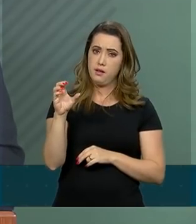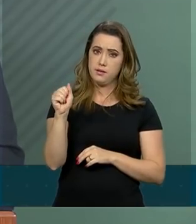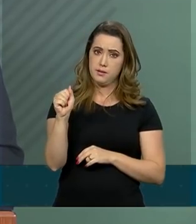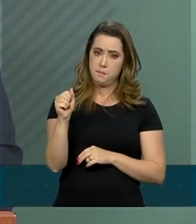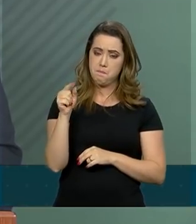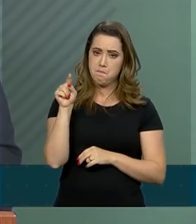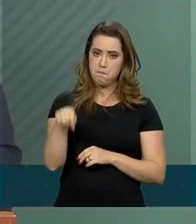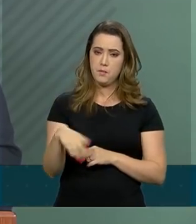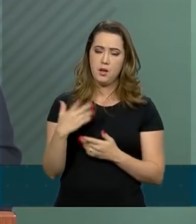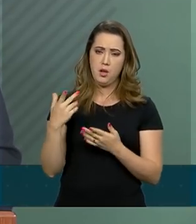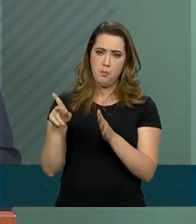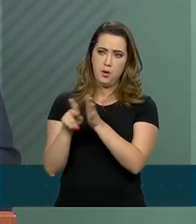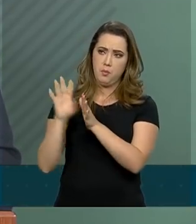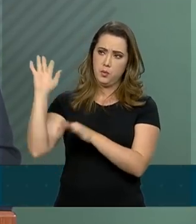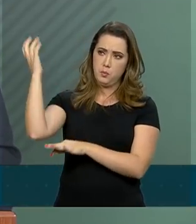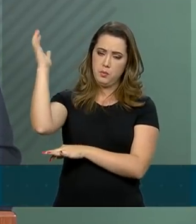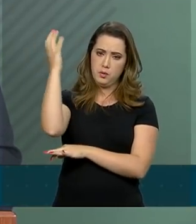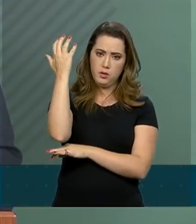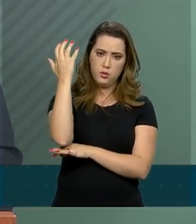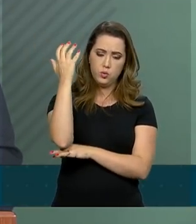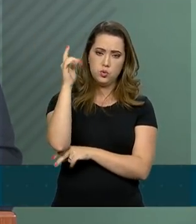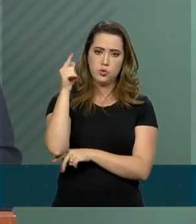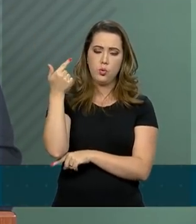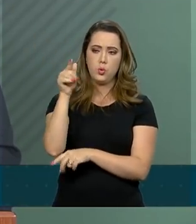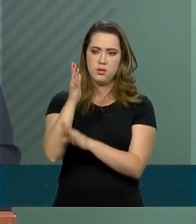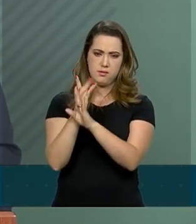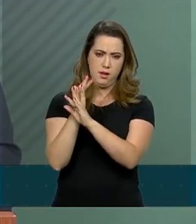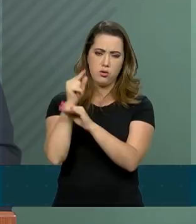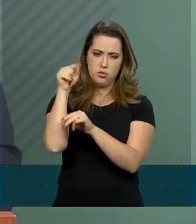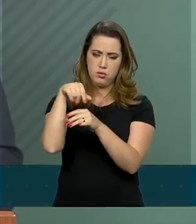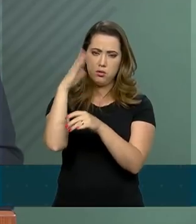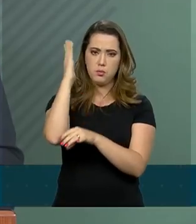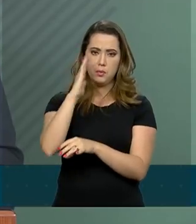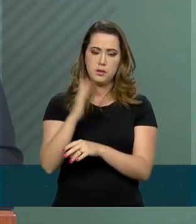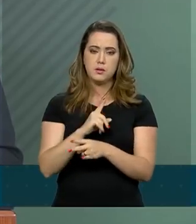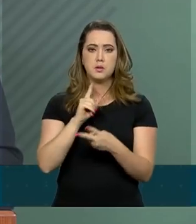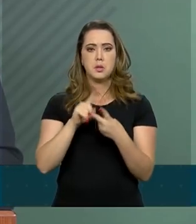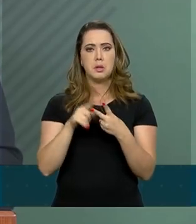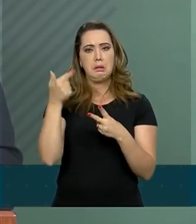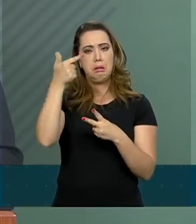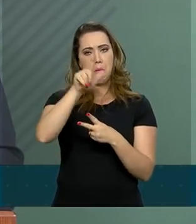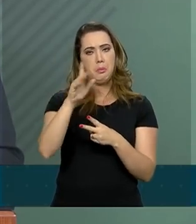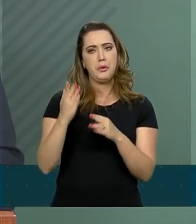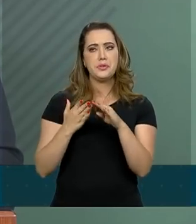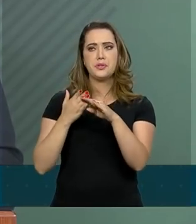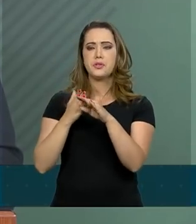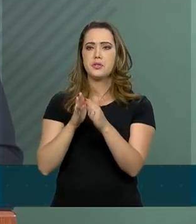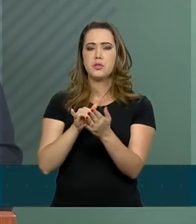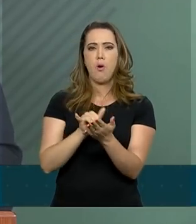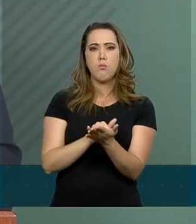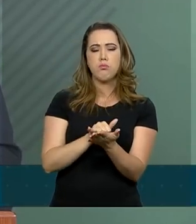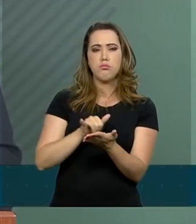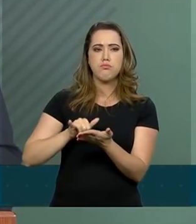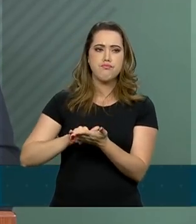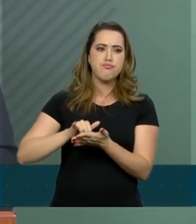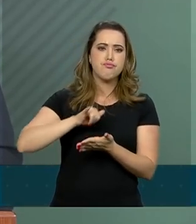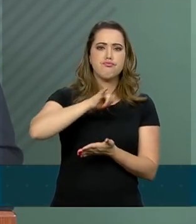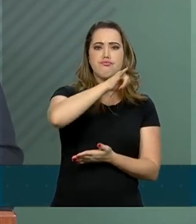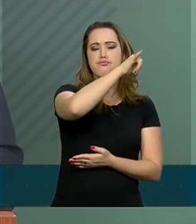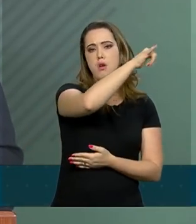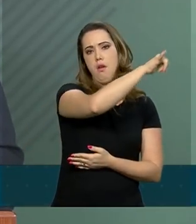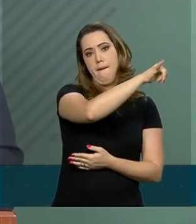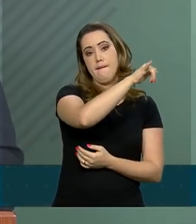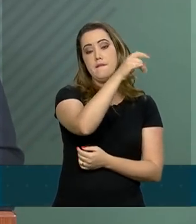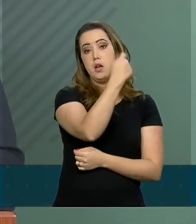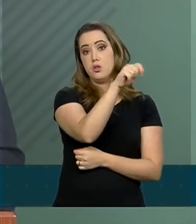atividade relativa ao meio ambiente. Nesse mesmo dia, decolamos para Buenos Aires, onde vamos, numa visita de Estado,